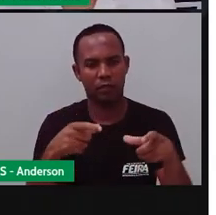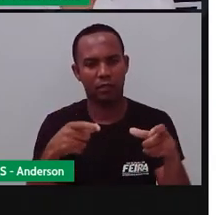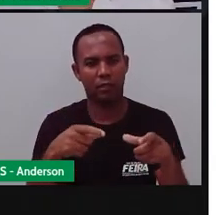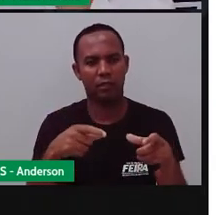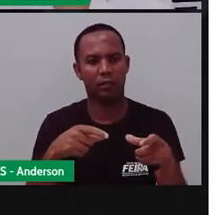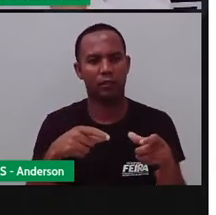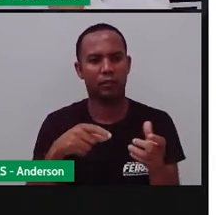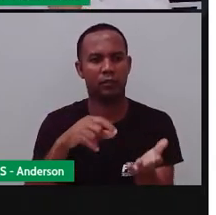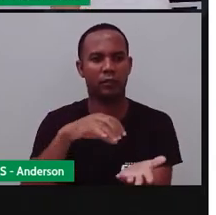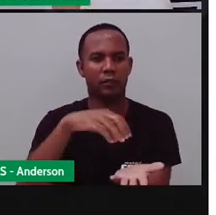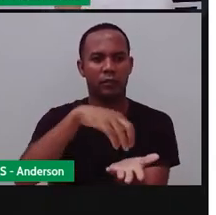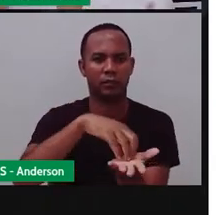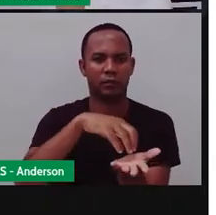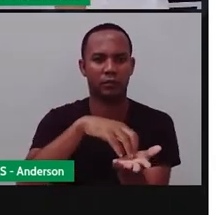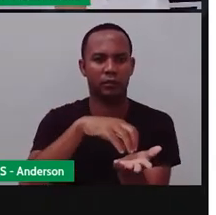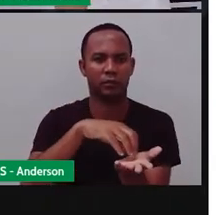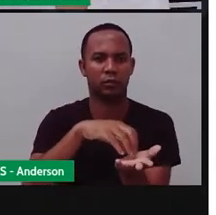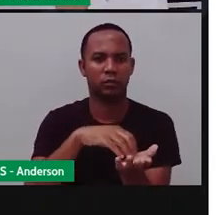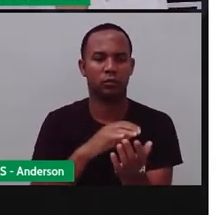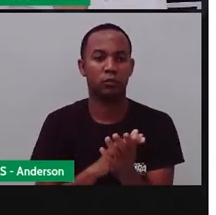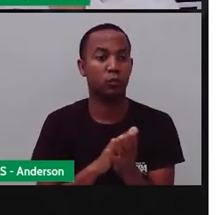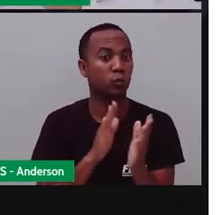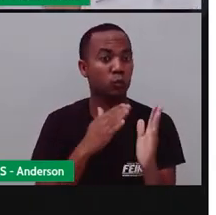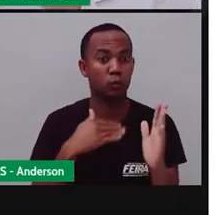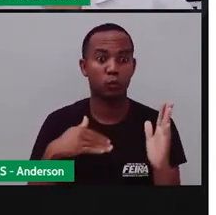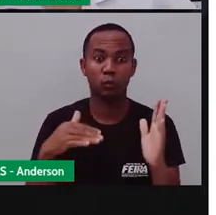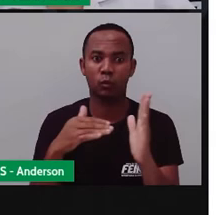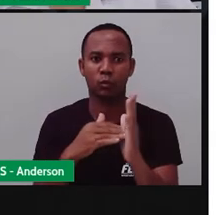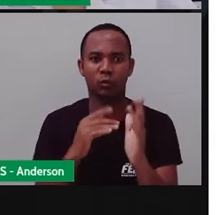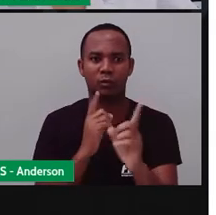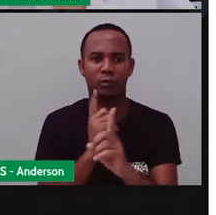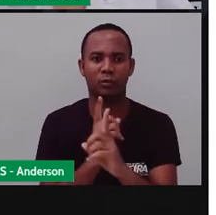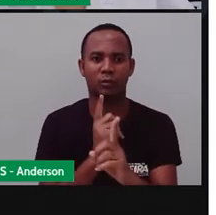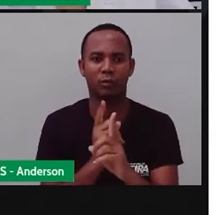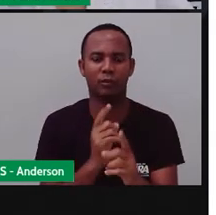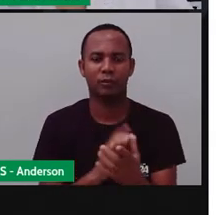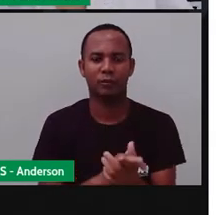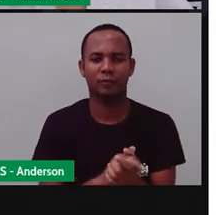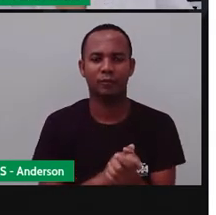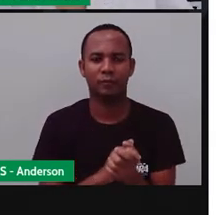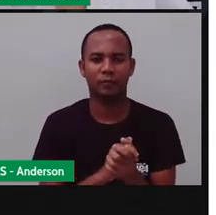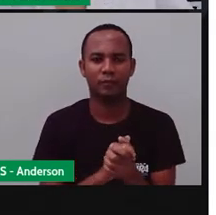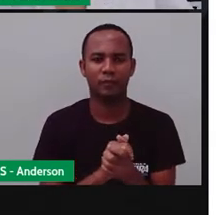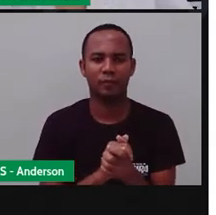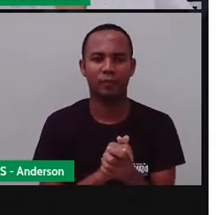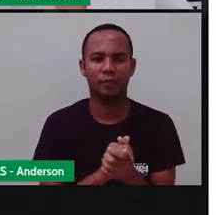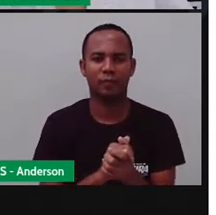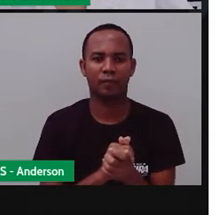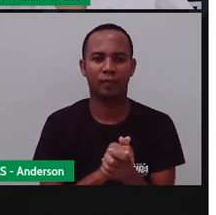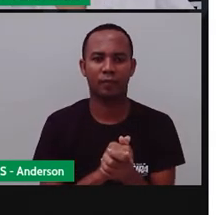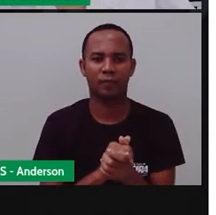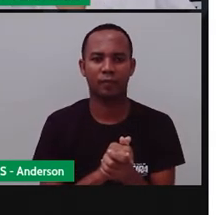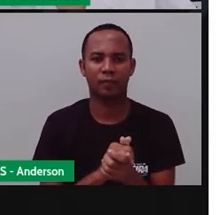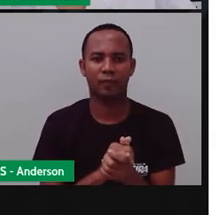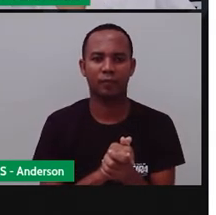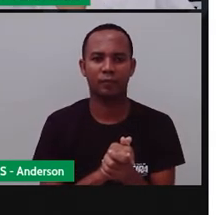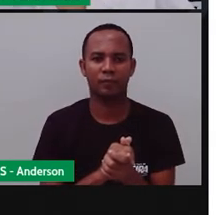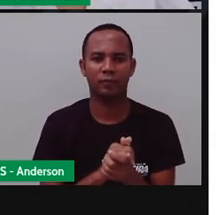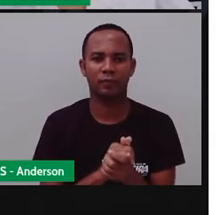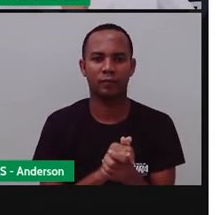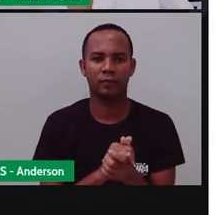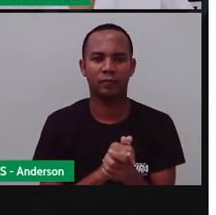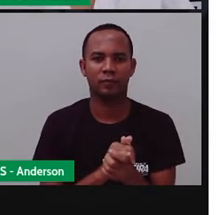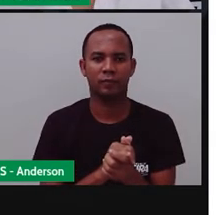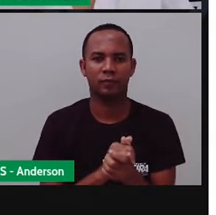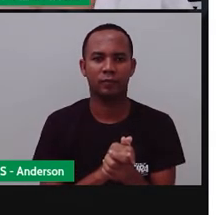centro. E é justamente lá que todo mundo se encontra, né? Quem não vai ao centro para bater com alguém conhecido? Deixa eu só